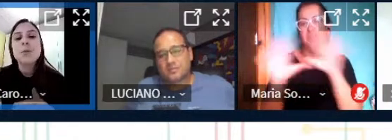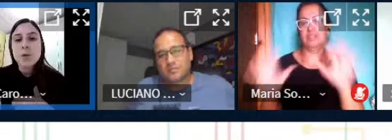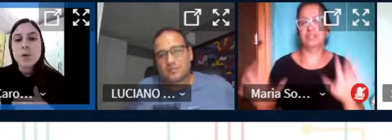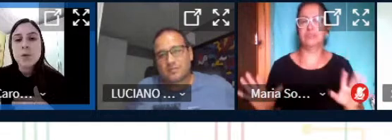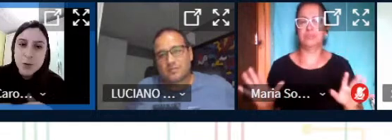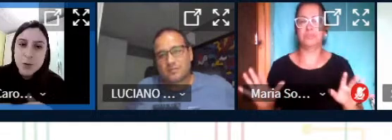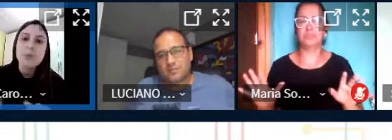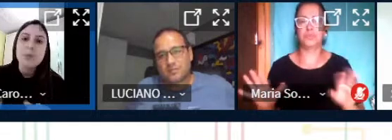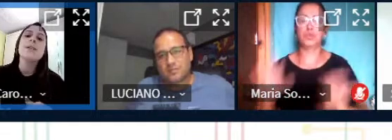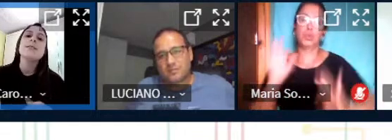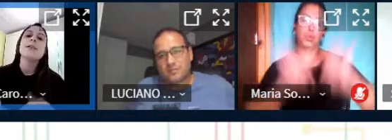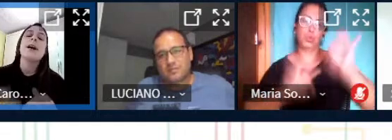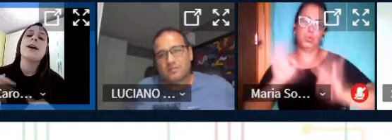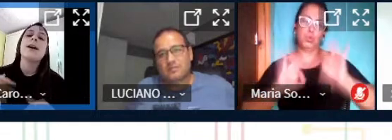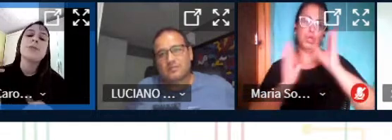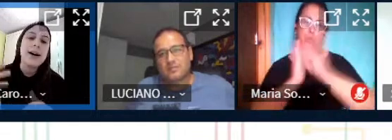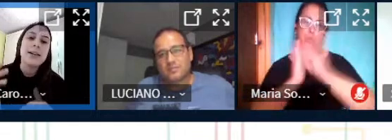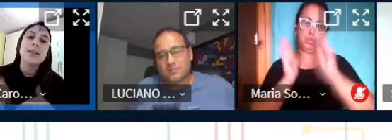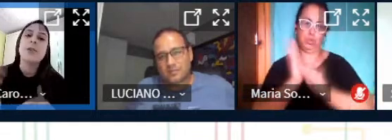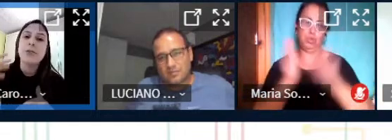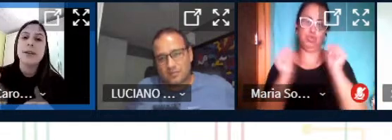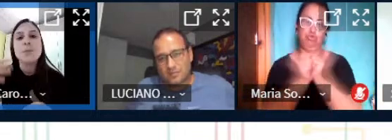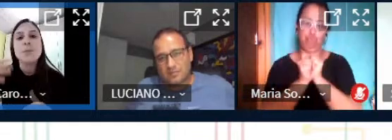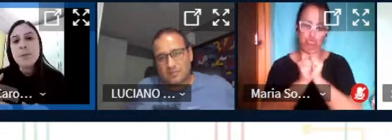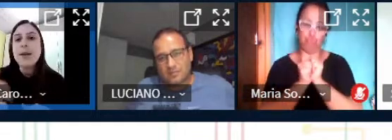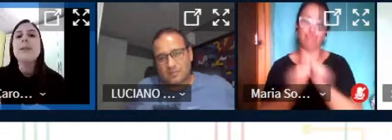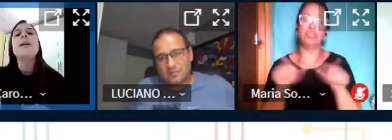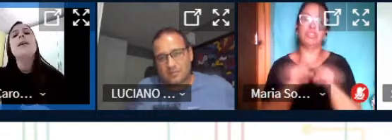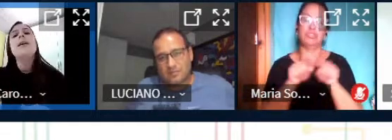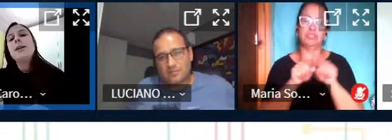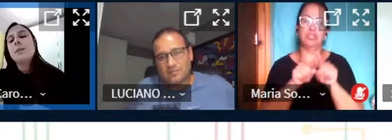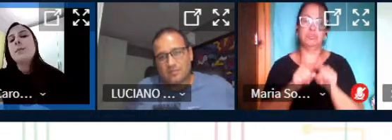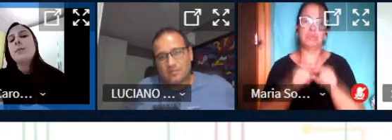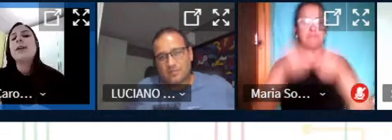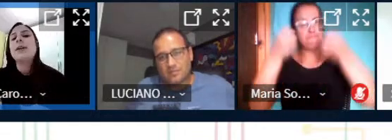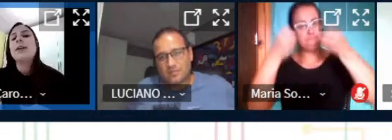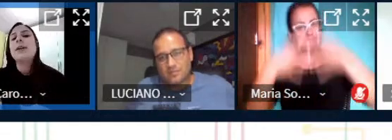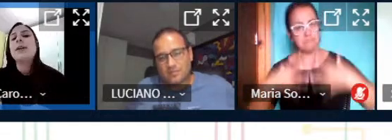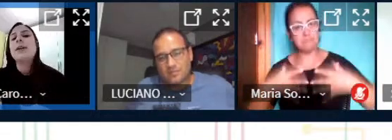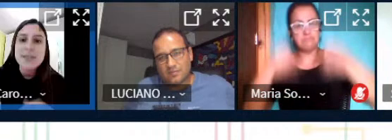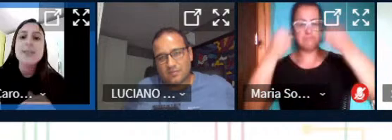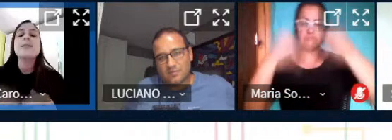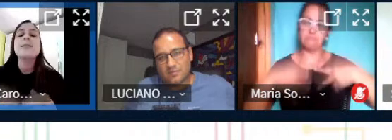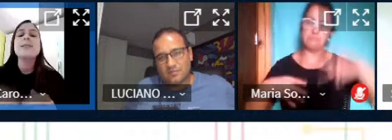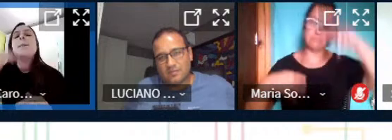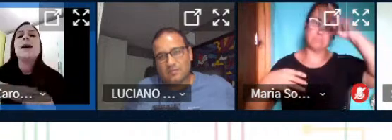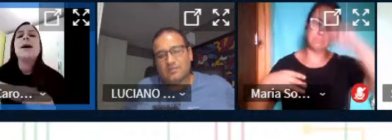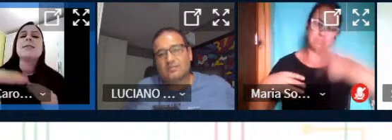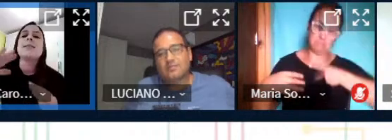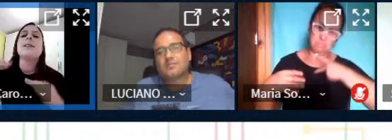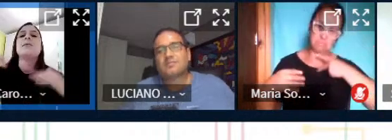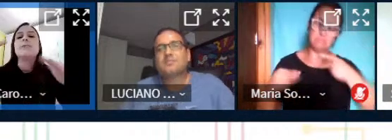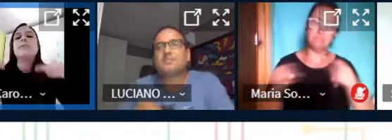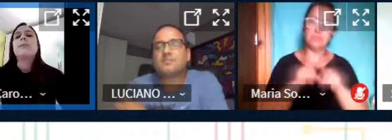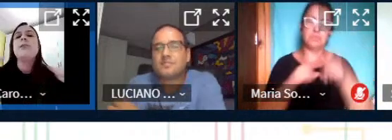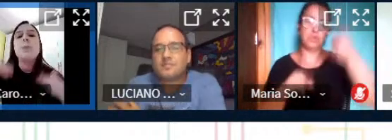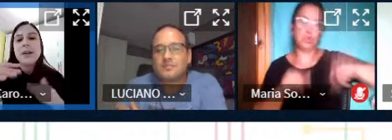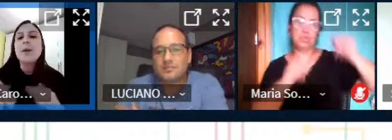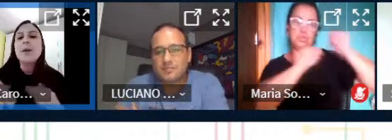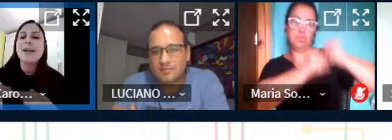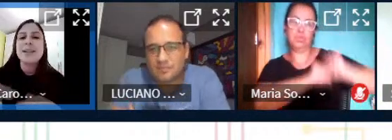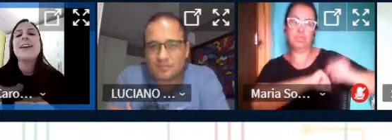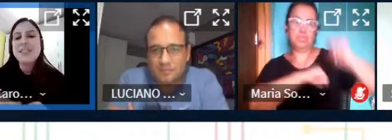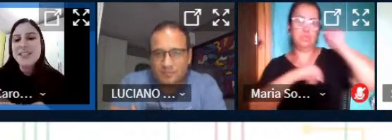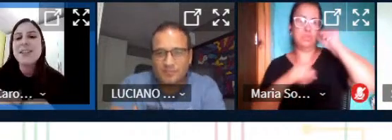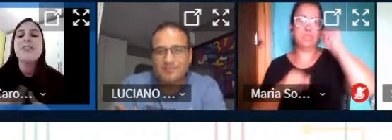montamos o conteúdo juntas as falas foram feitas por mim e pelas outras bolsistas mas assim quem